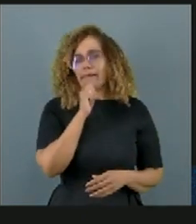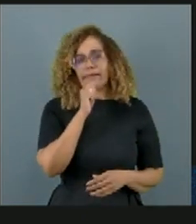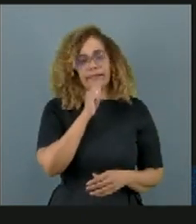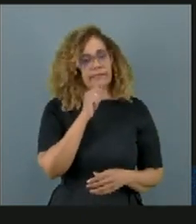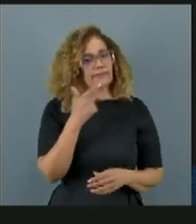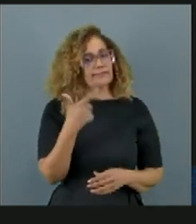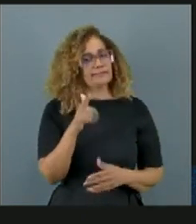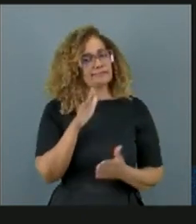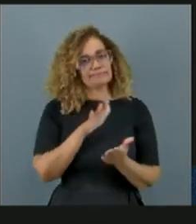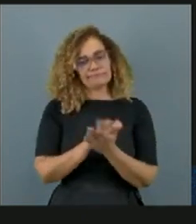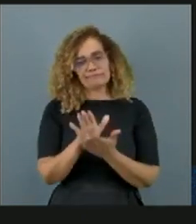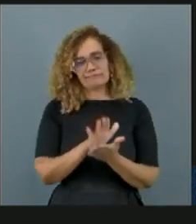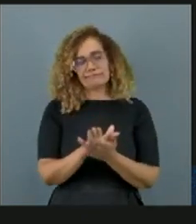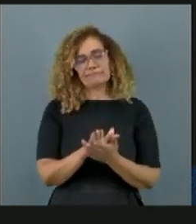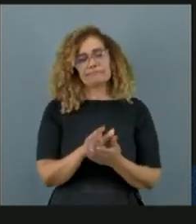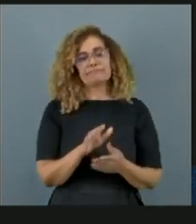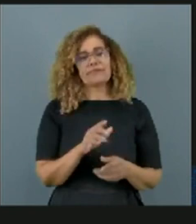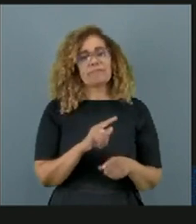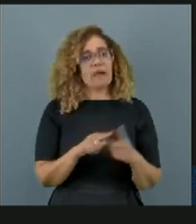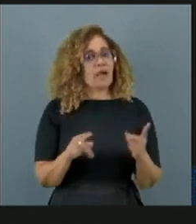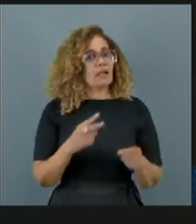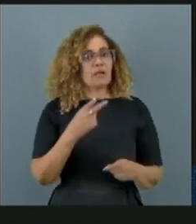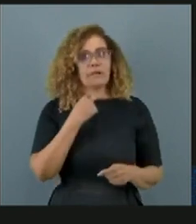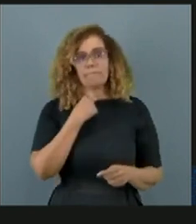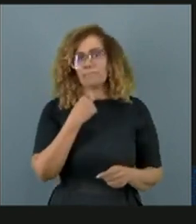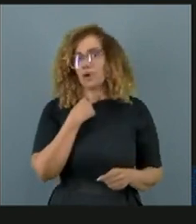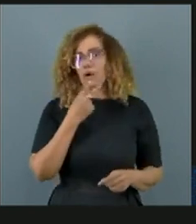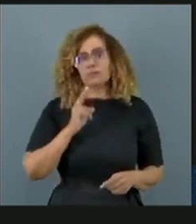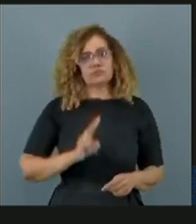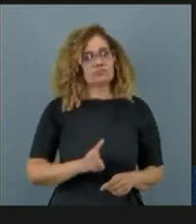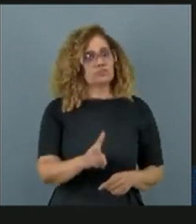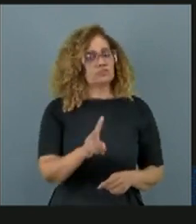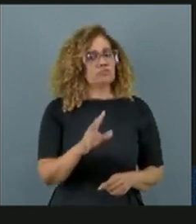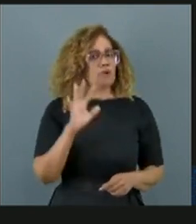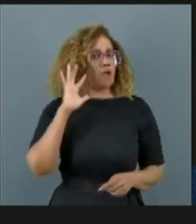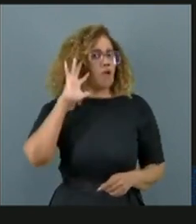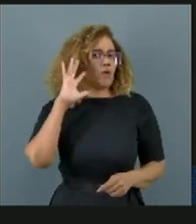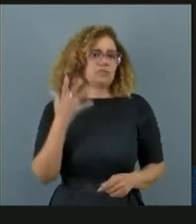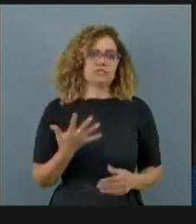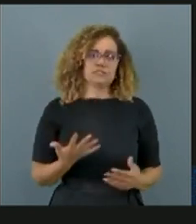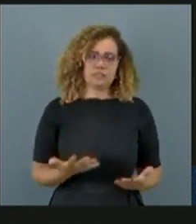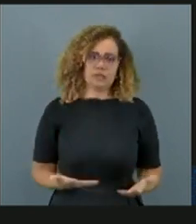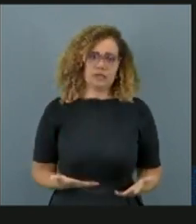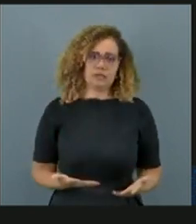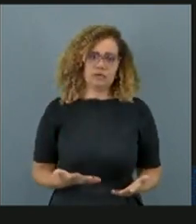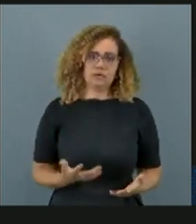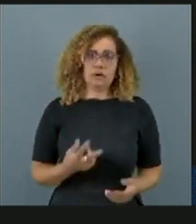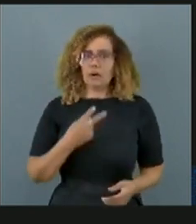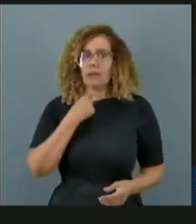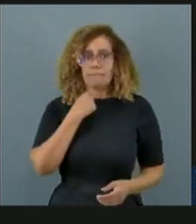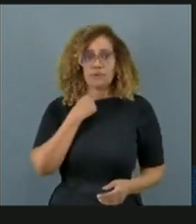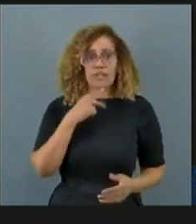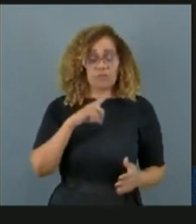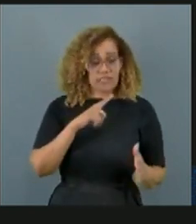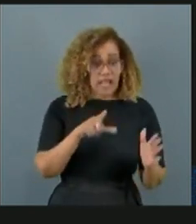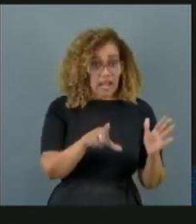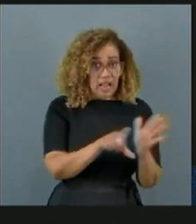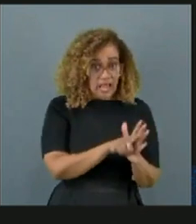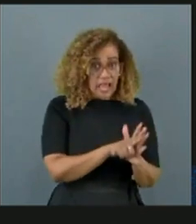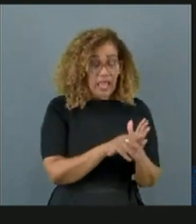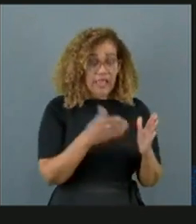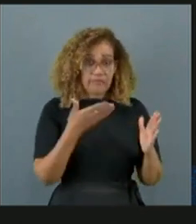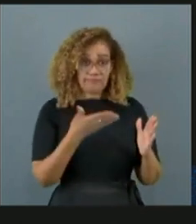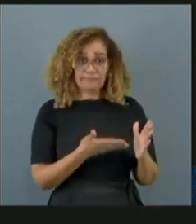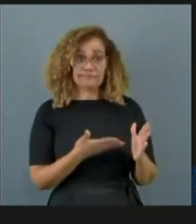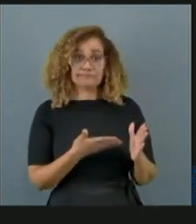e isso não pode continuar acontecendo. Nós não podemos ter uma lei como esta,